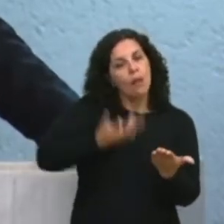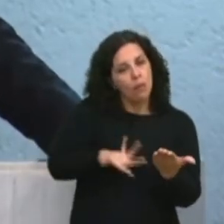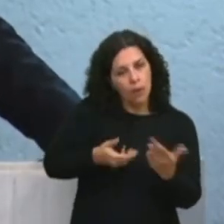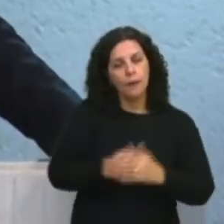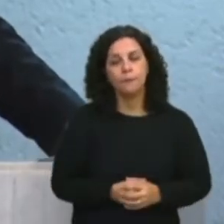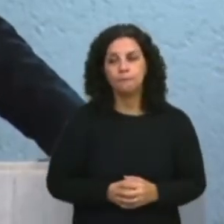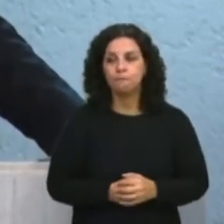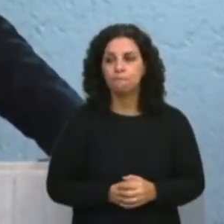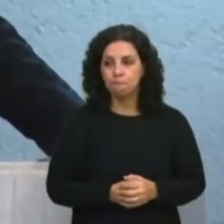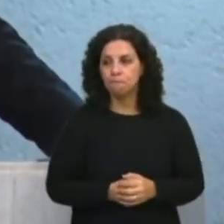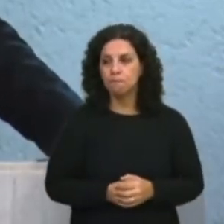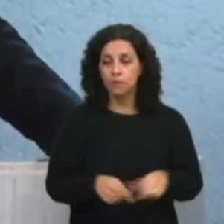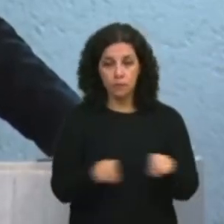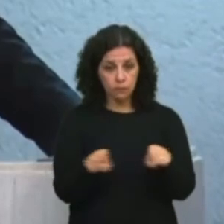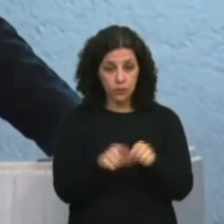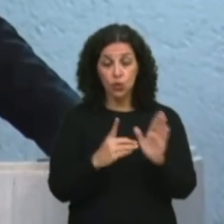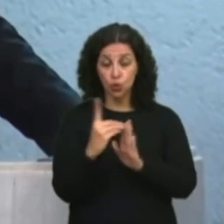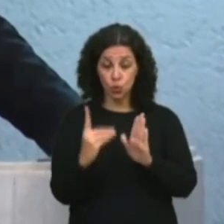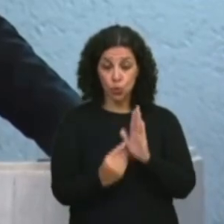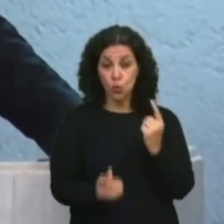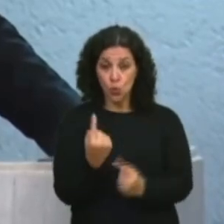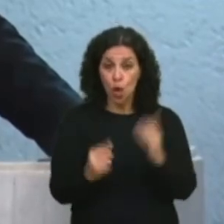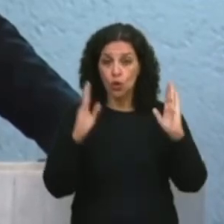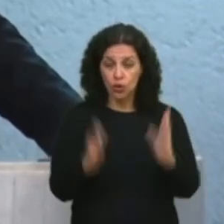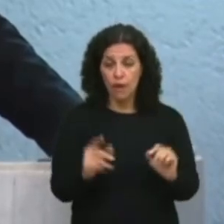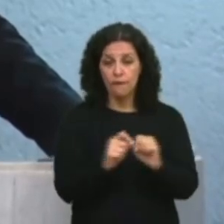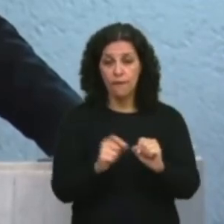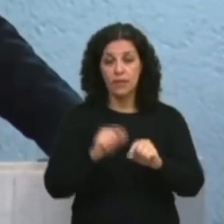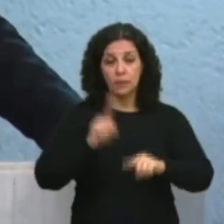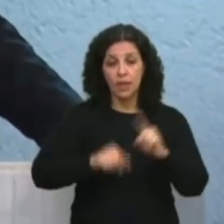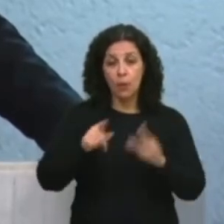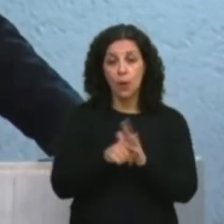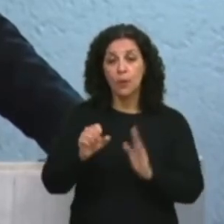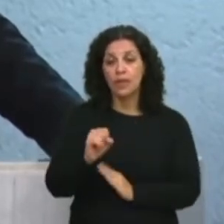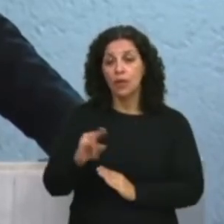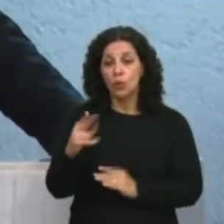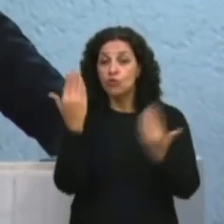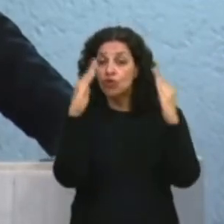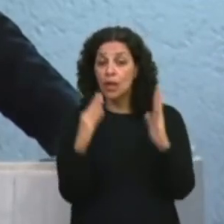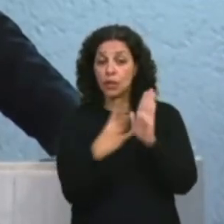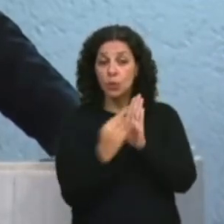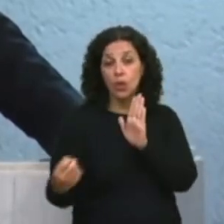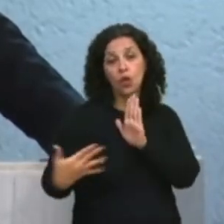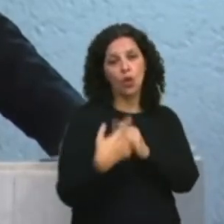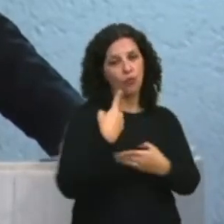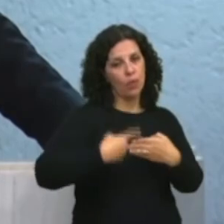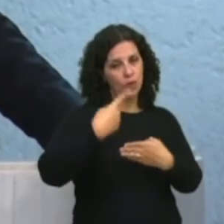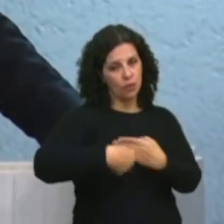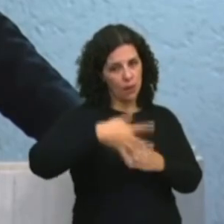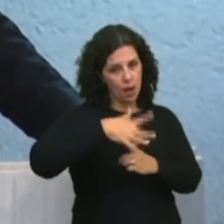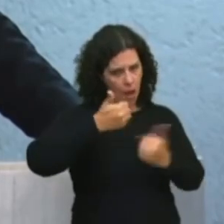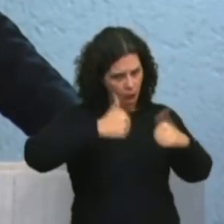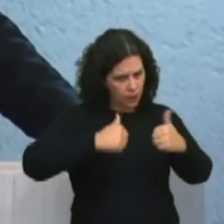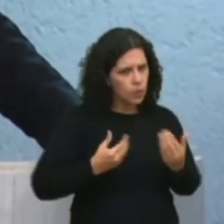produzidos. Quais são os documentos que já foram produzidos pela CEIL de análise dessa modelagem do pedágio?